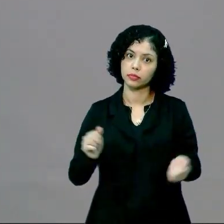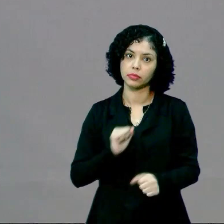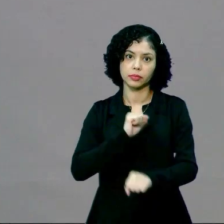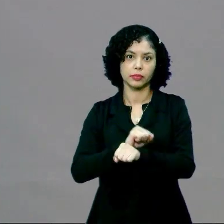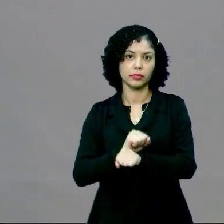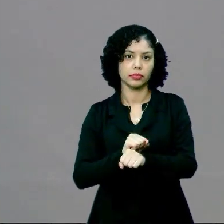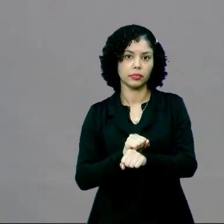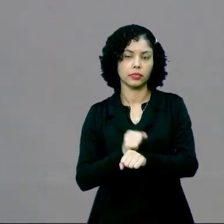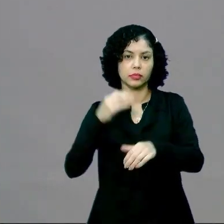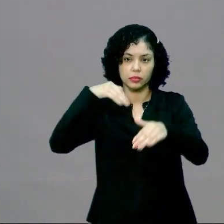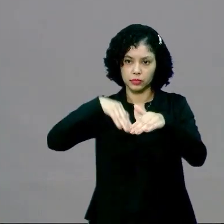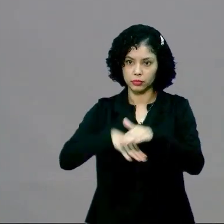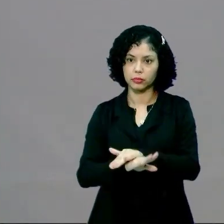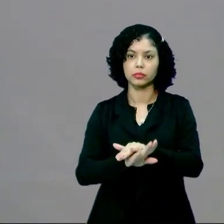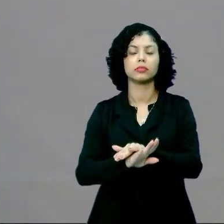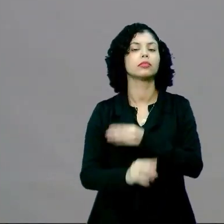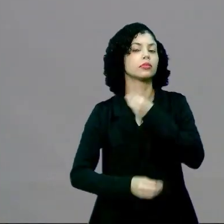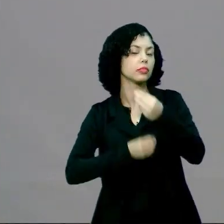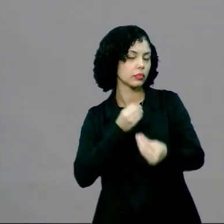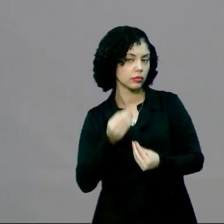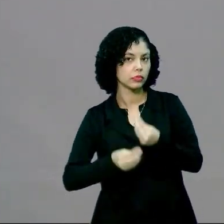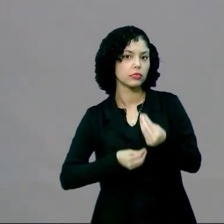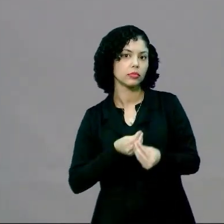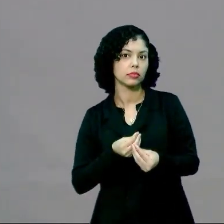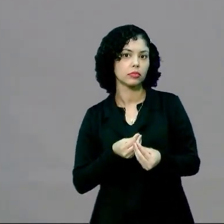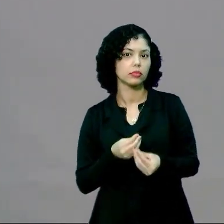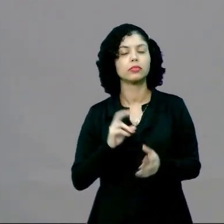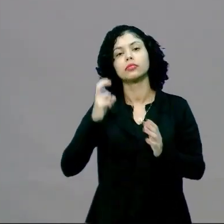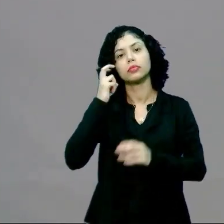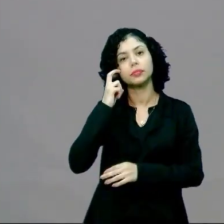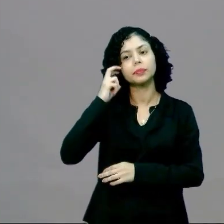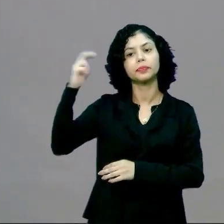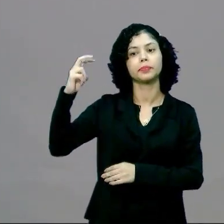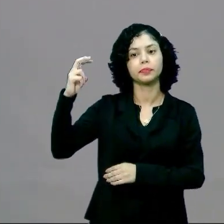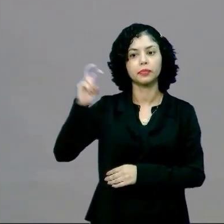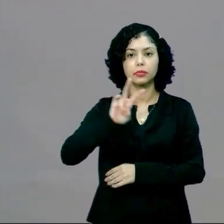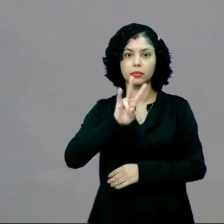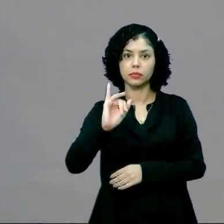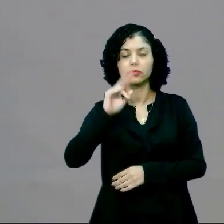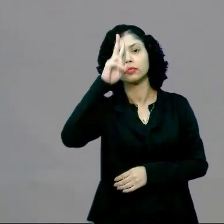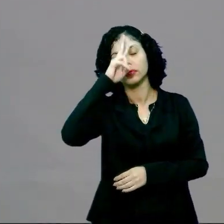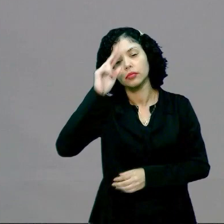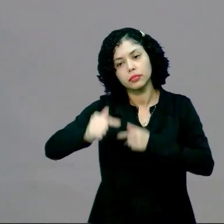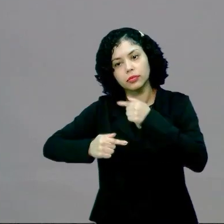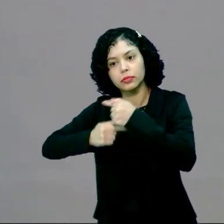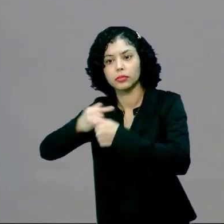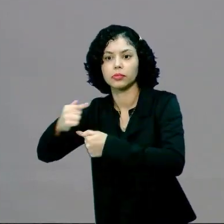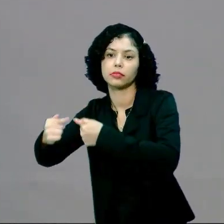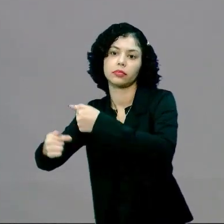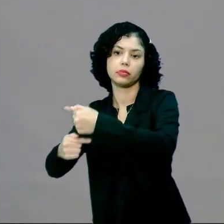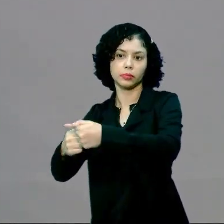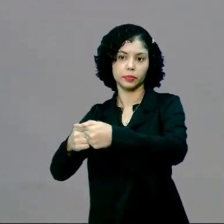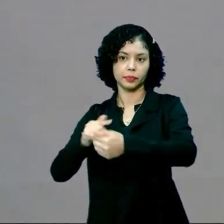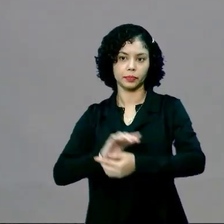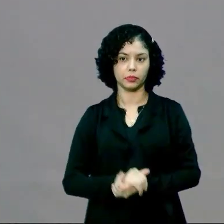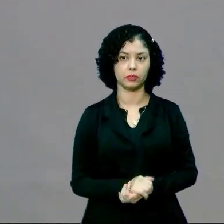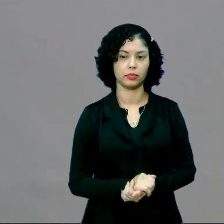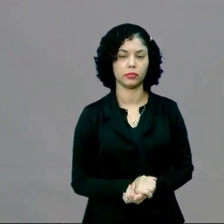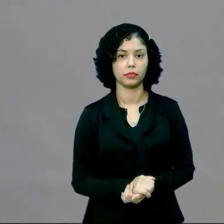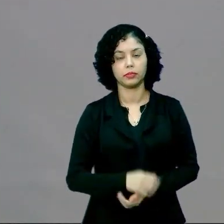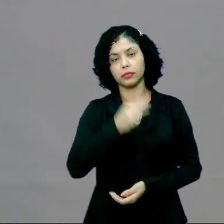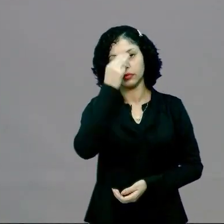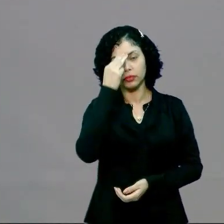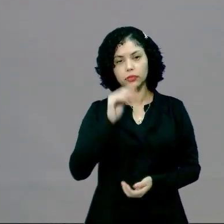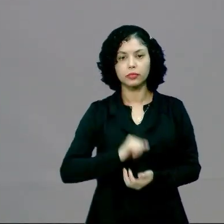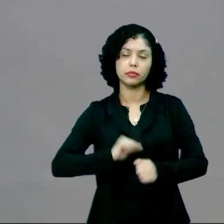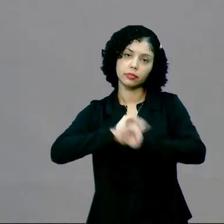guarda, a salvaguarda, é a forma como essa cultura vai ser lembrada, ela vai ser transmitida. E essa